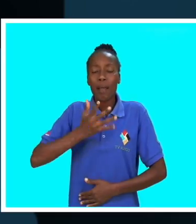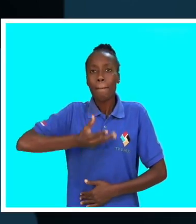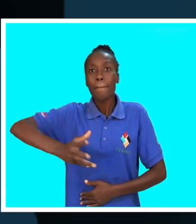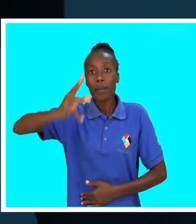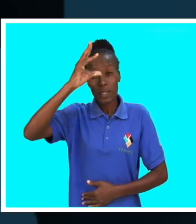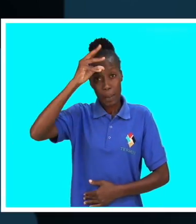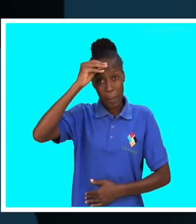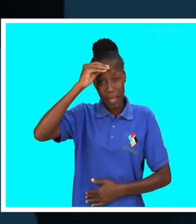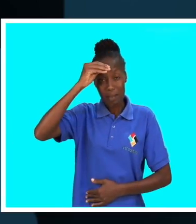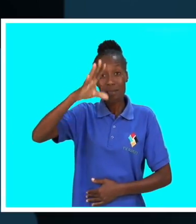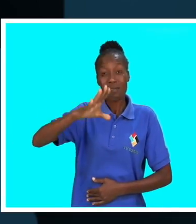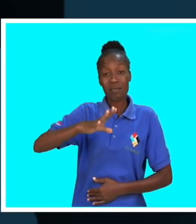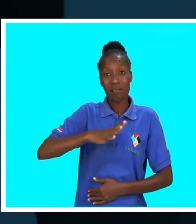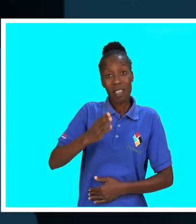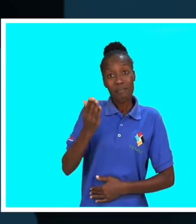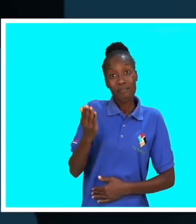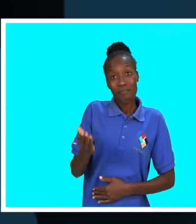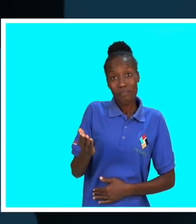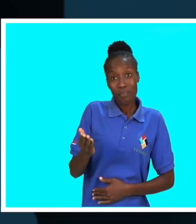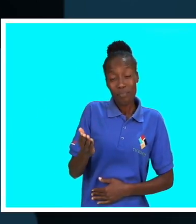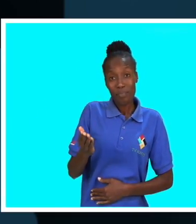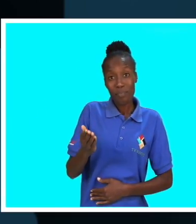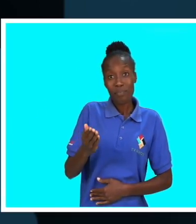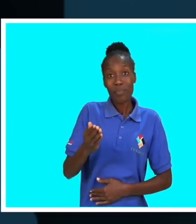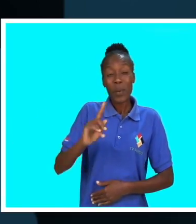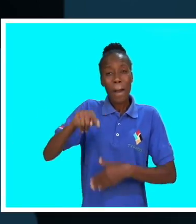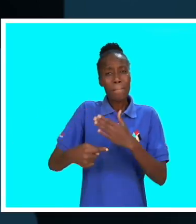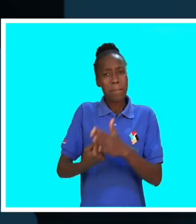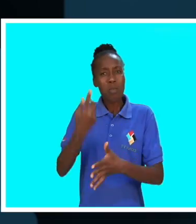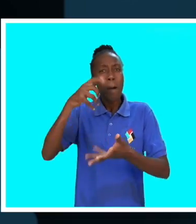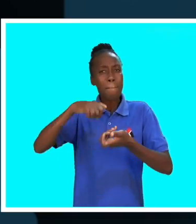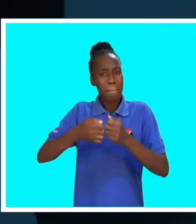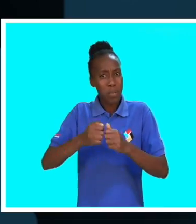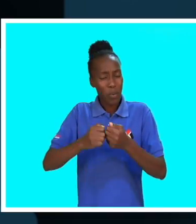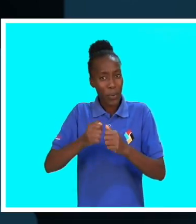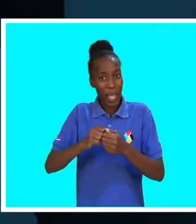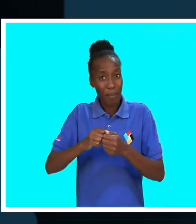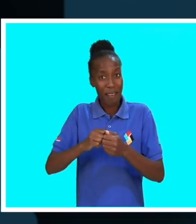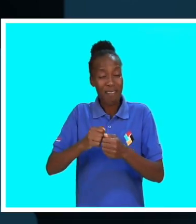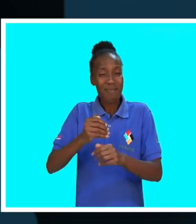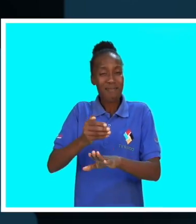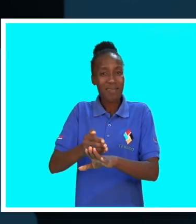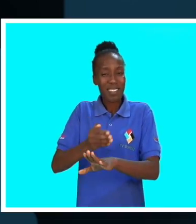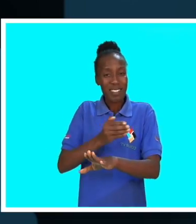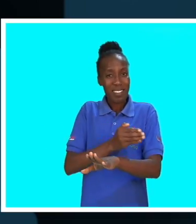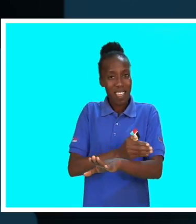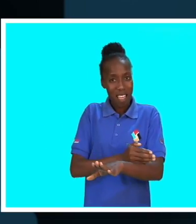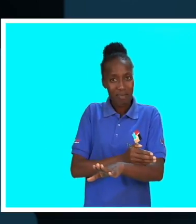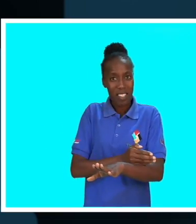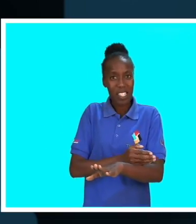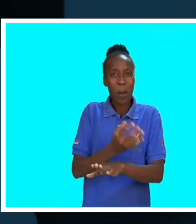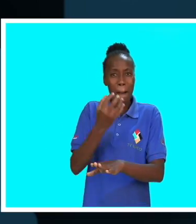a presença de lesões iniciais